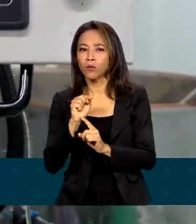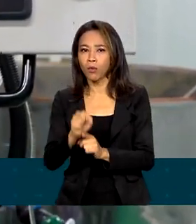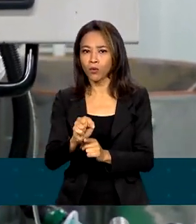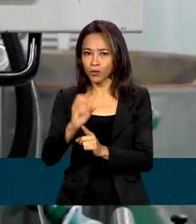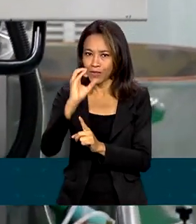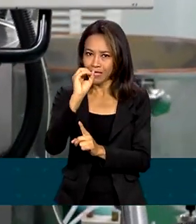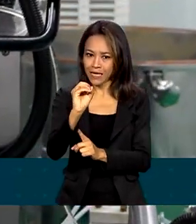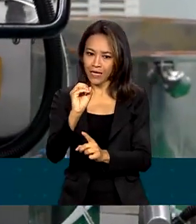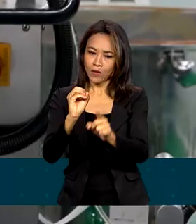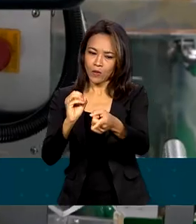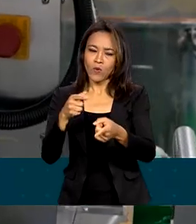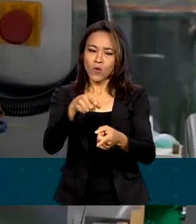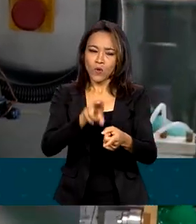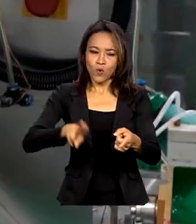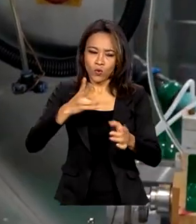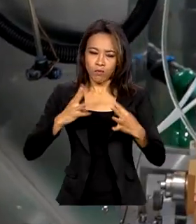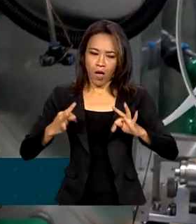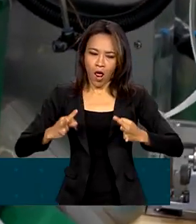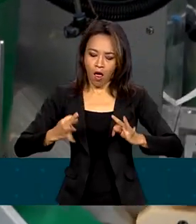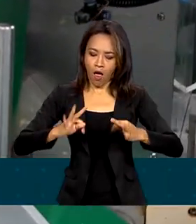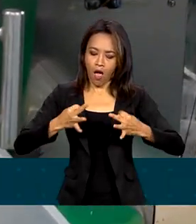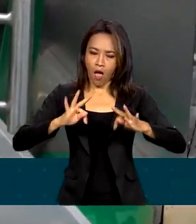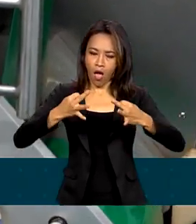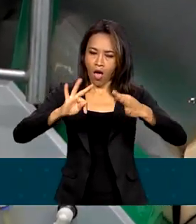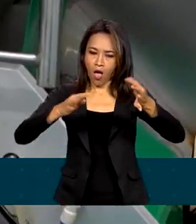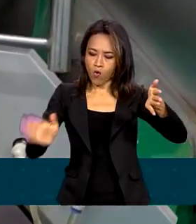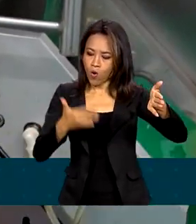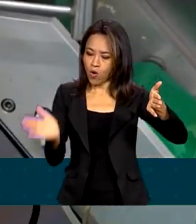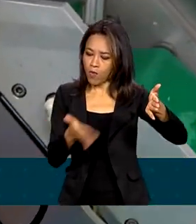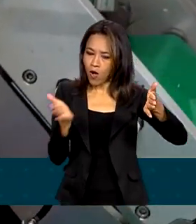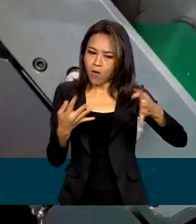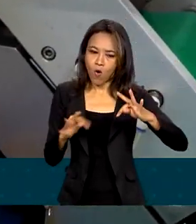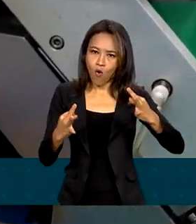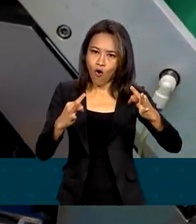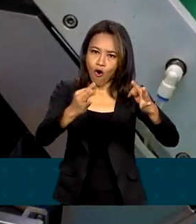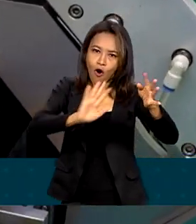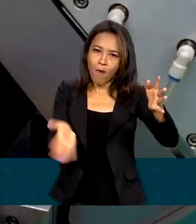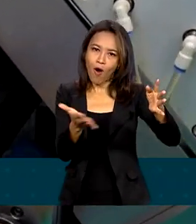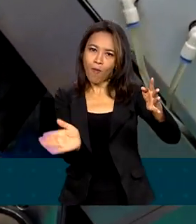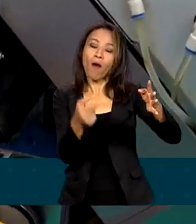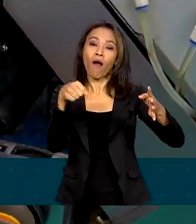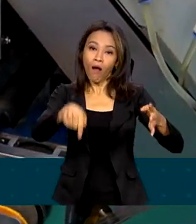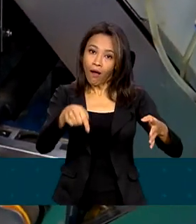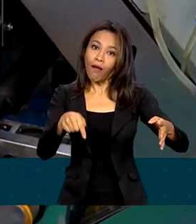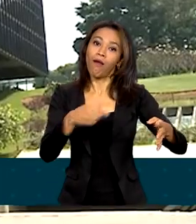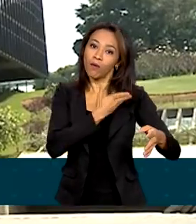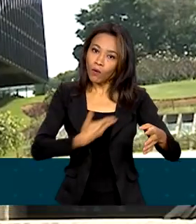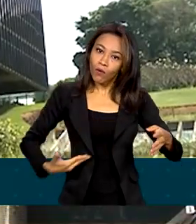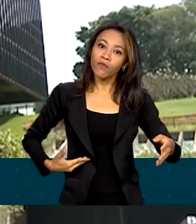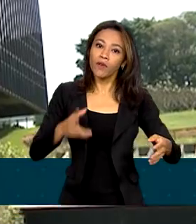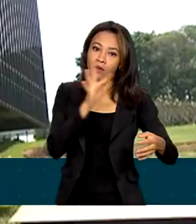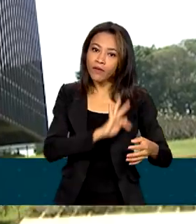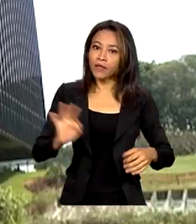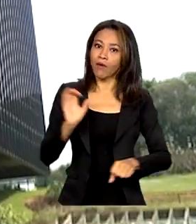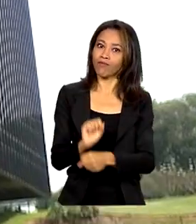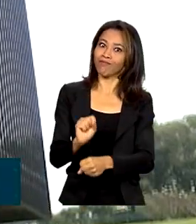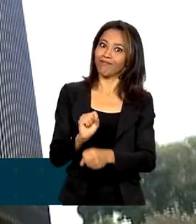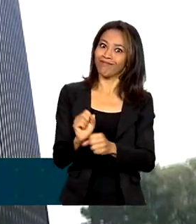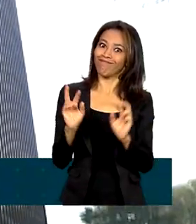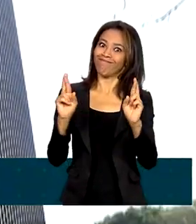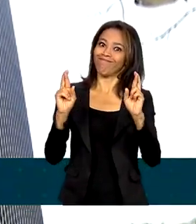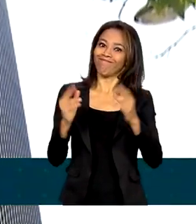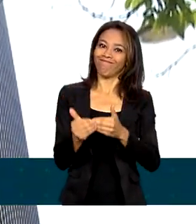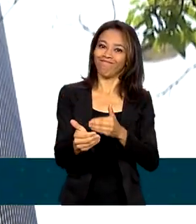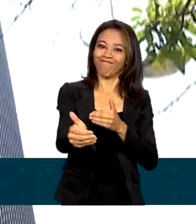máquinas ligadas e produtos sendo fabricados. É o que o governo federal espera. E um dos suportes